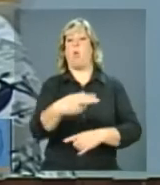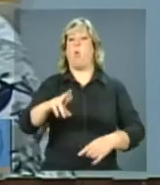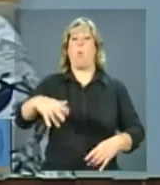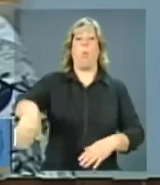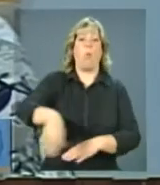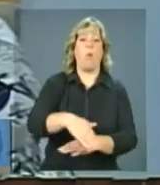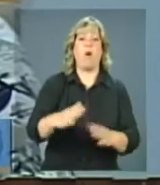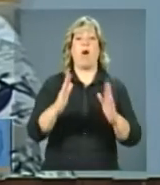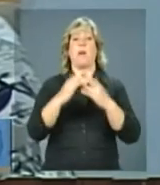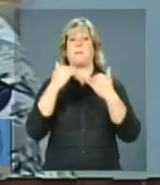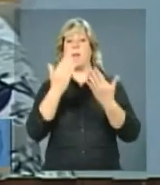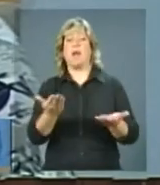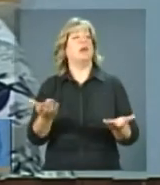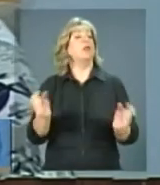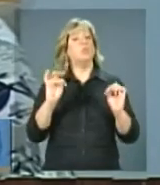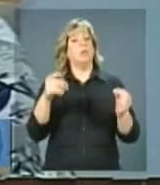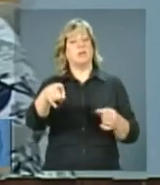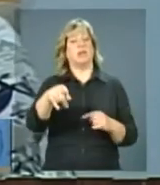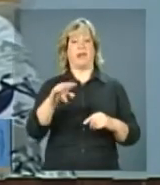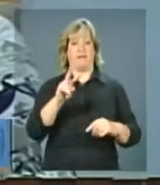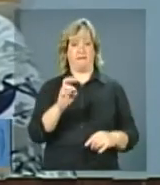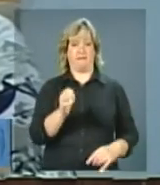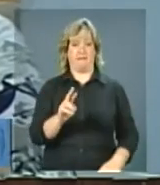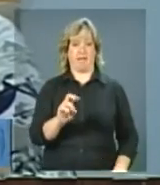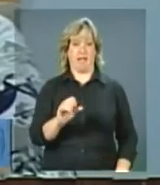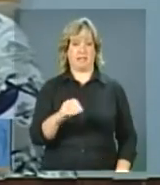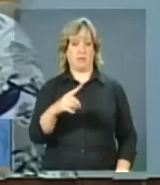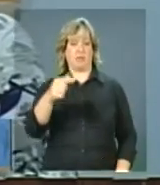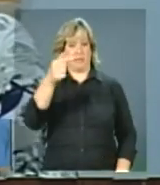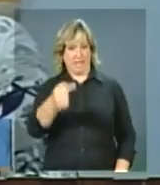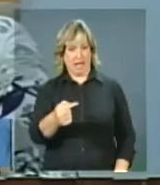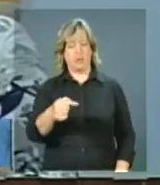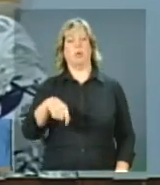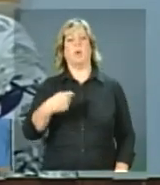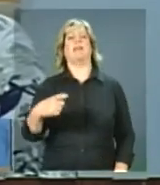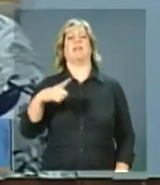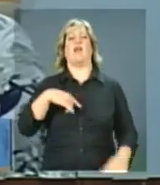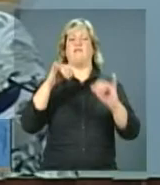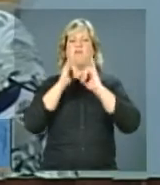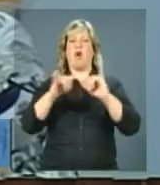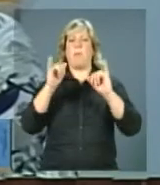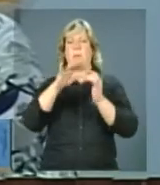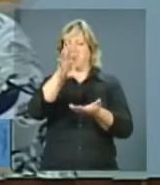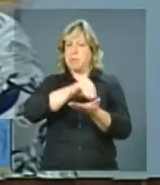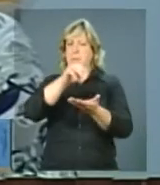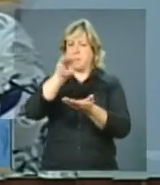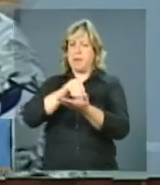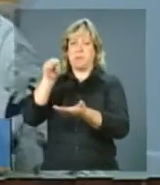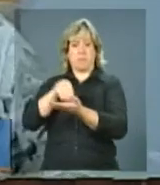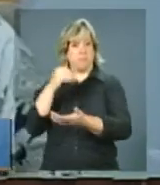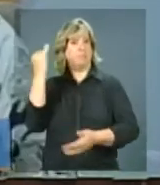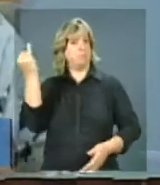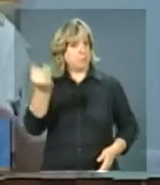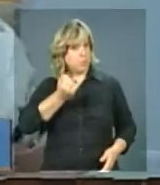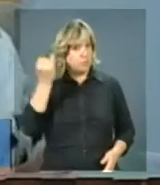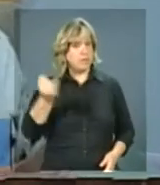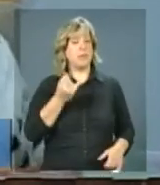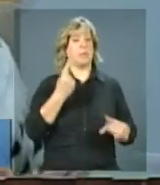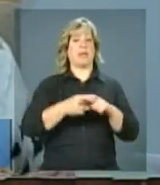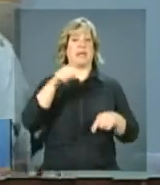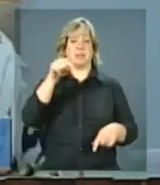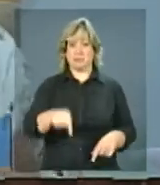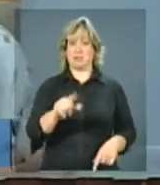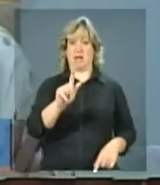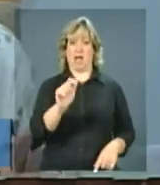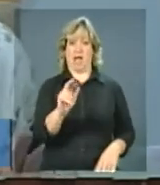diferenciadas na versão 7 que nos interessa ter acesso a esses detalhes, porque é isso que vai garantir